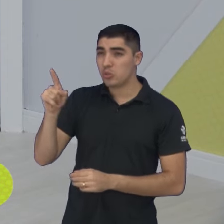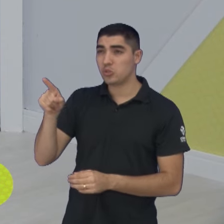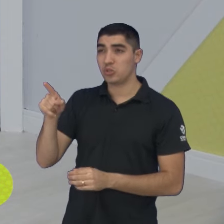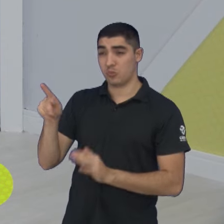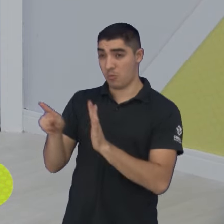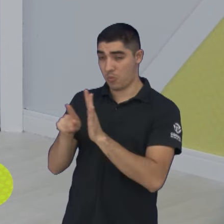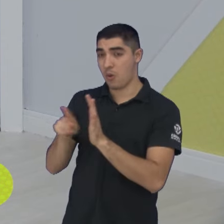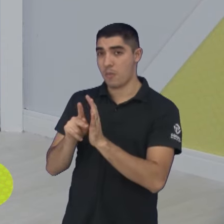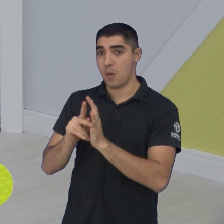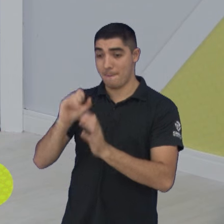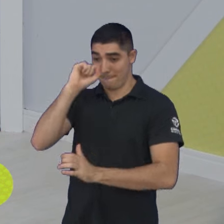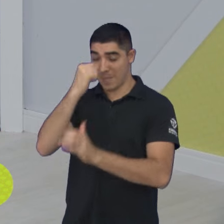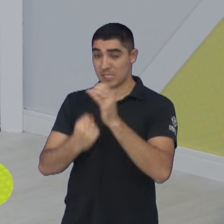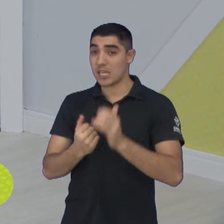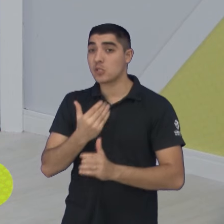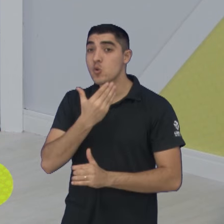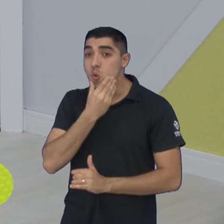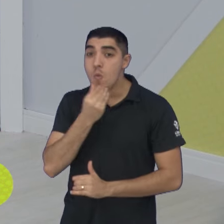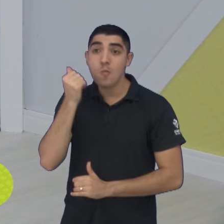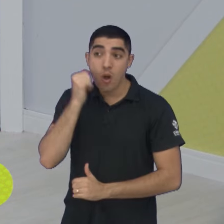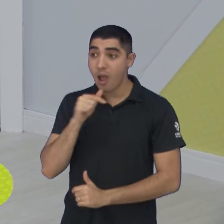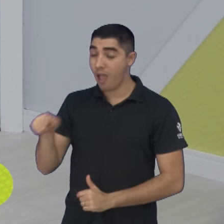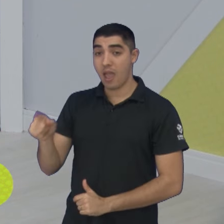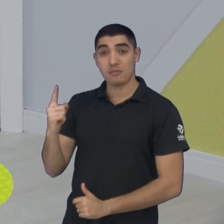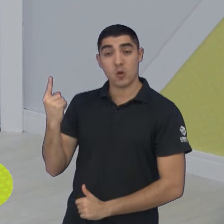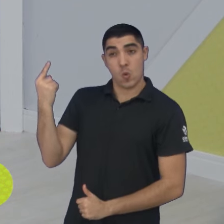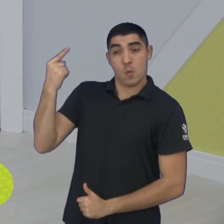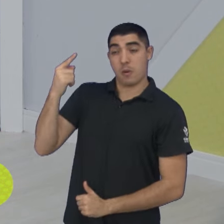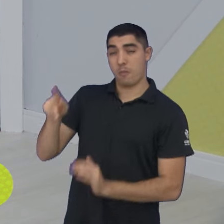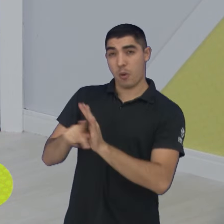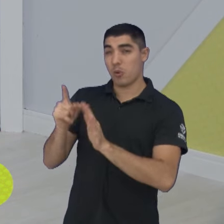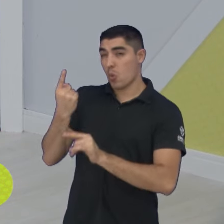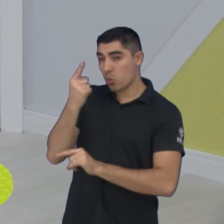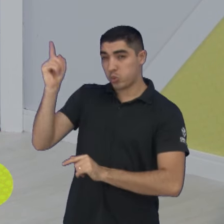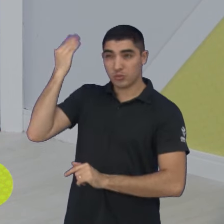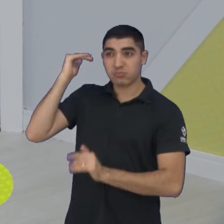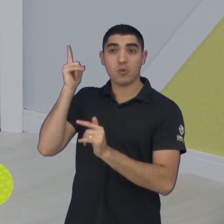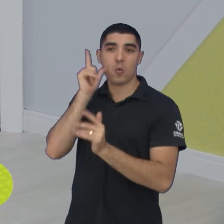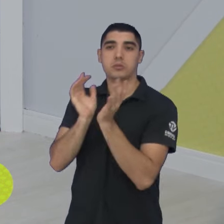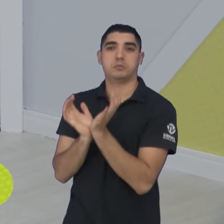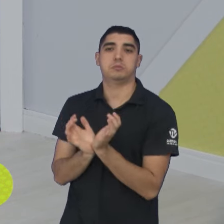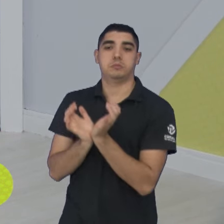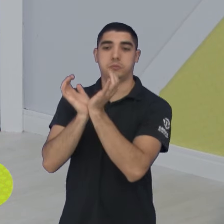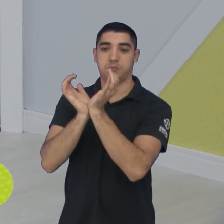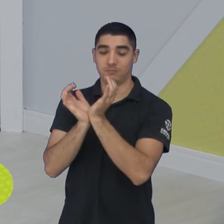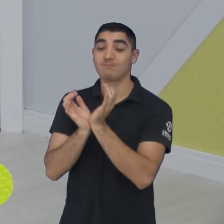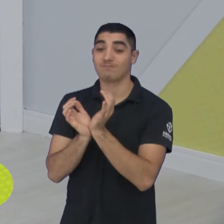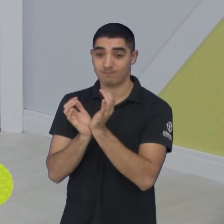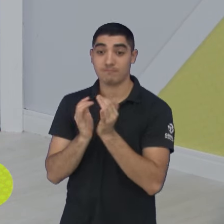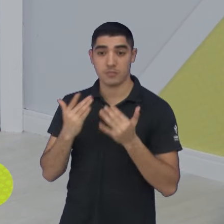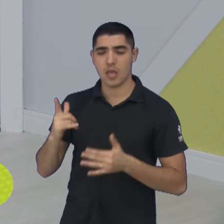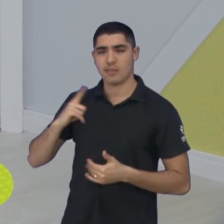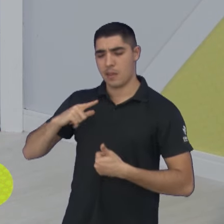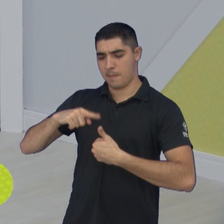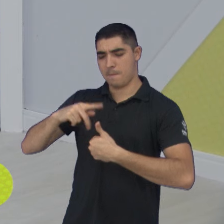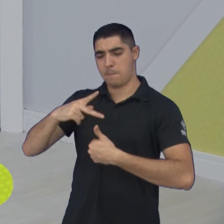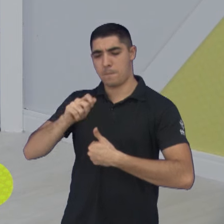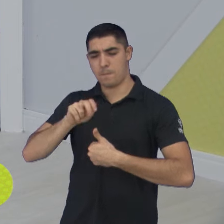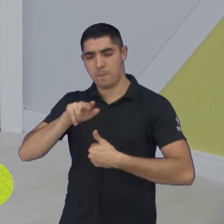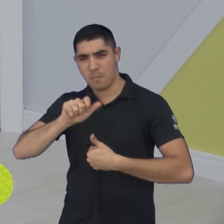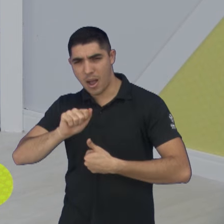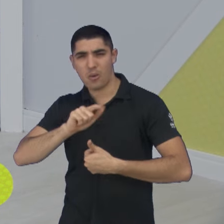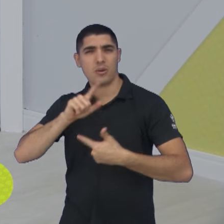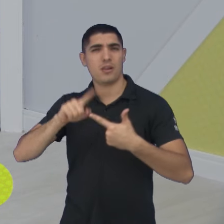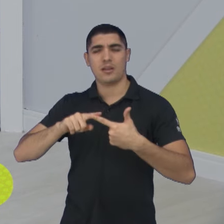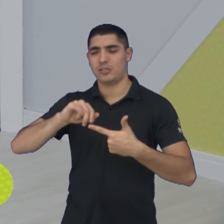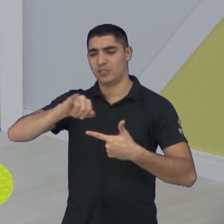quanto no feminino, um espetáculo de encher os olhos desse time de basquete feminino com Paulo, Hortência, Janete e tantas outras aí,